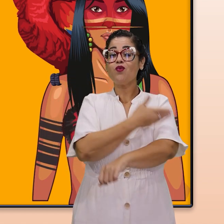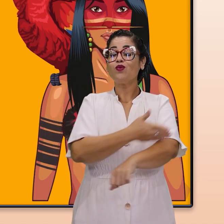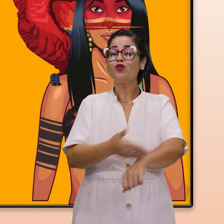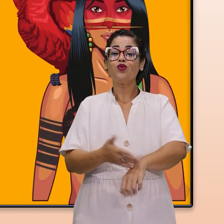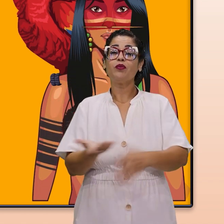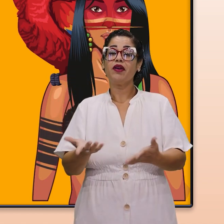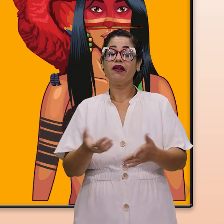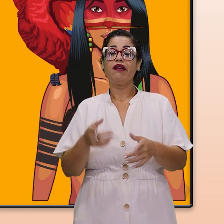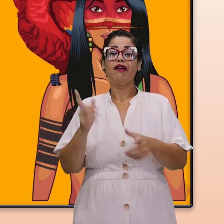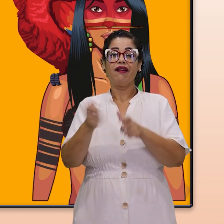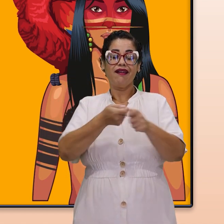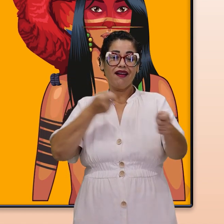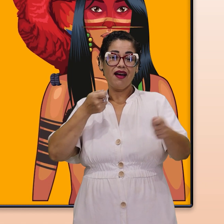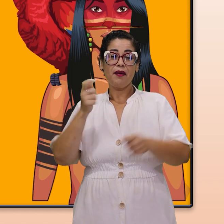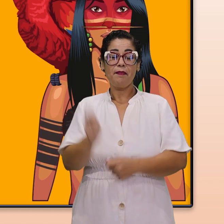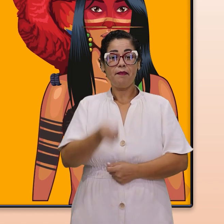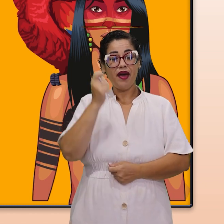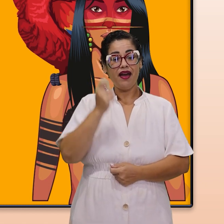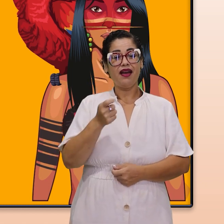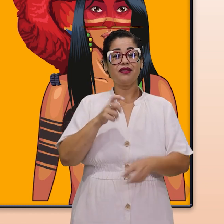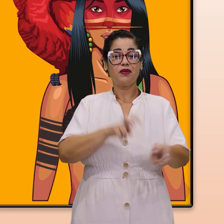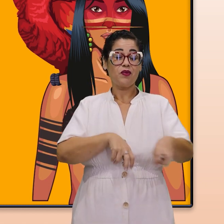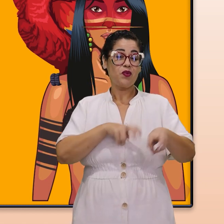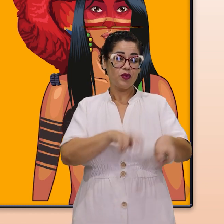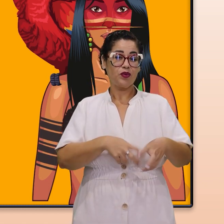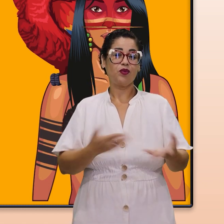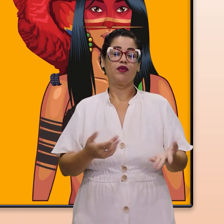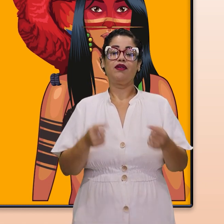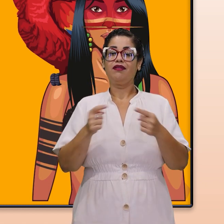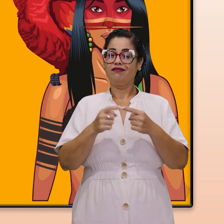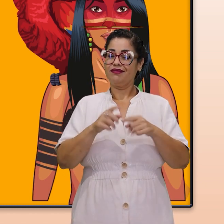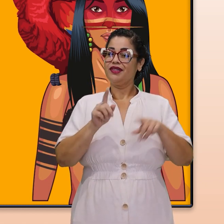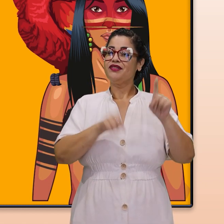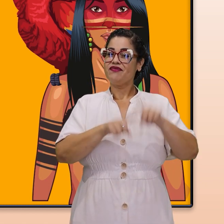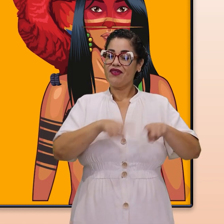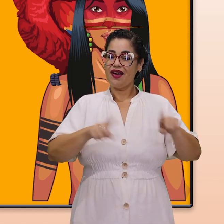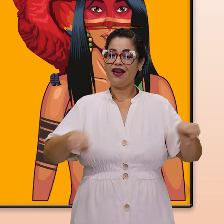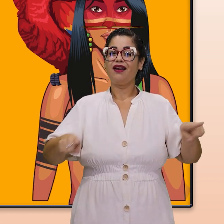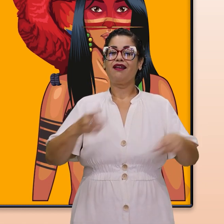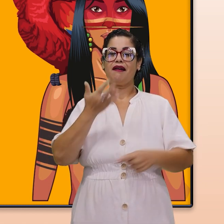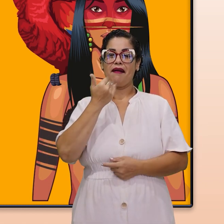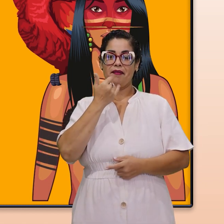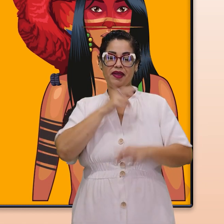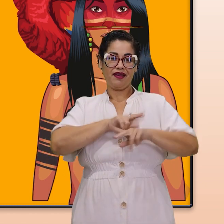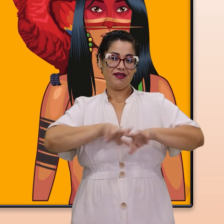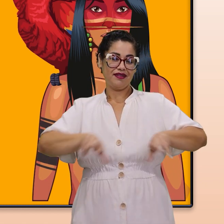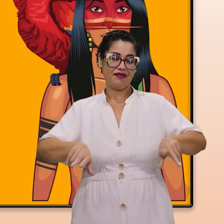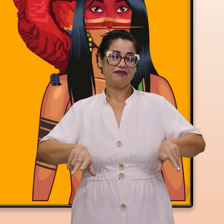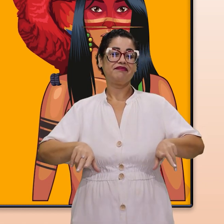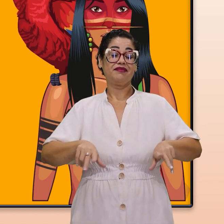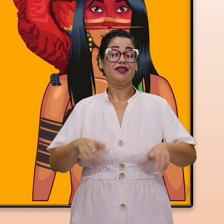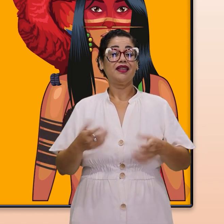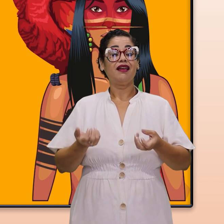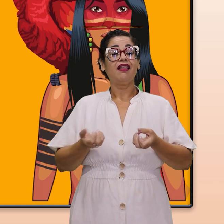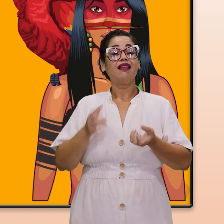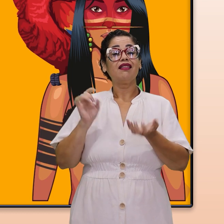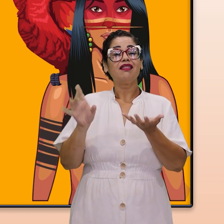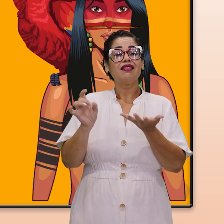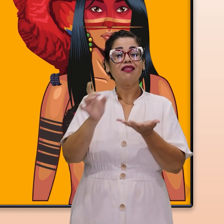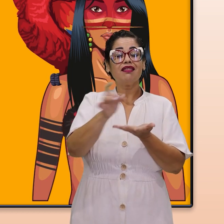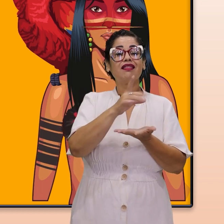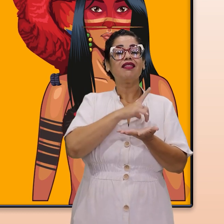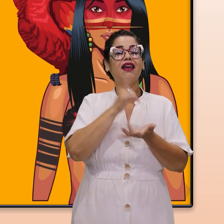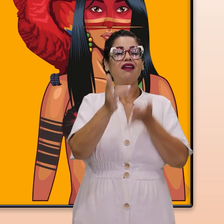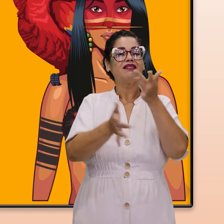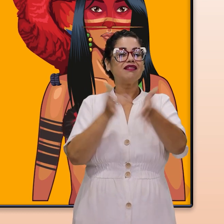são os hábitos de caça e pesca, de agricultura. Isso também vai variar na sua alimentação. A disponibilidade